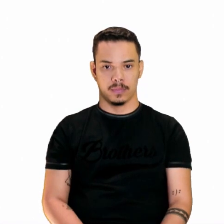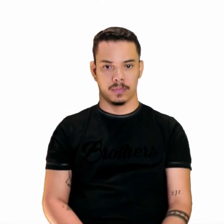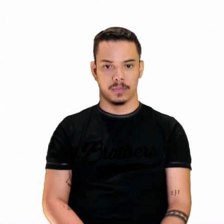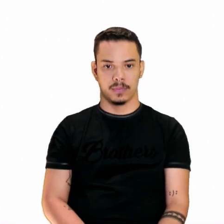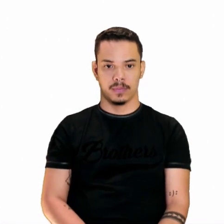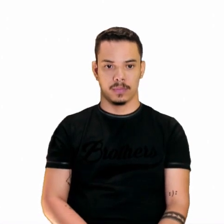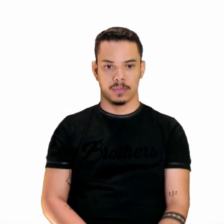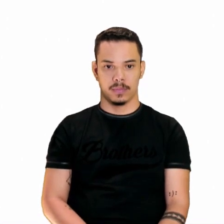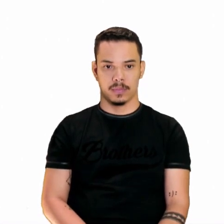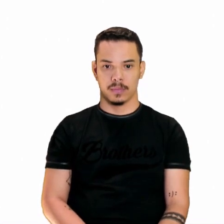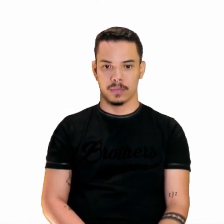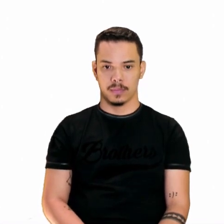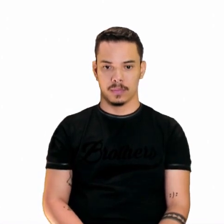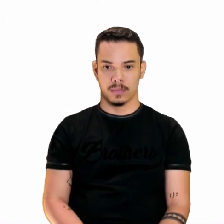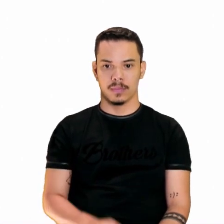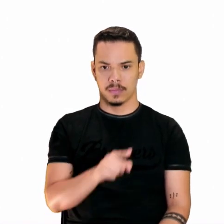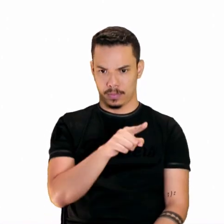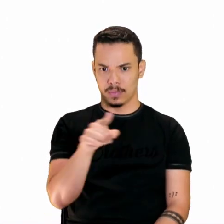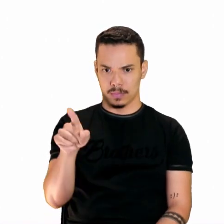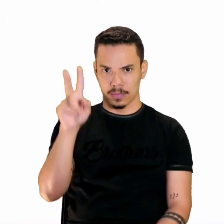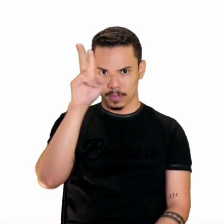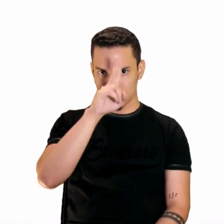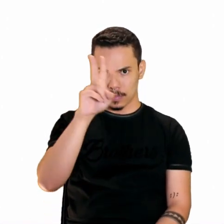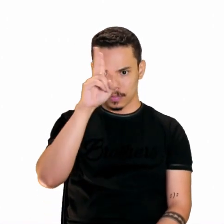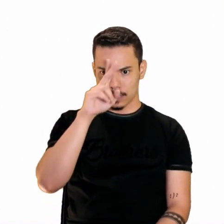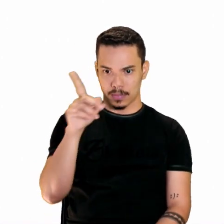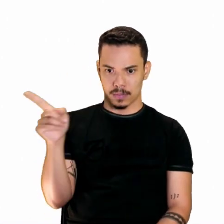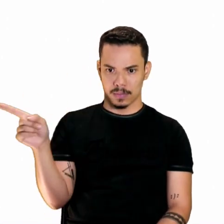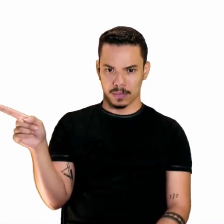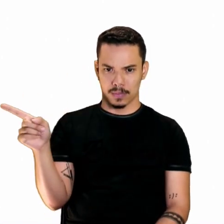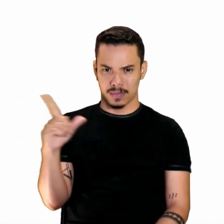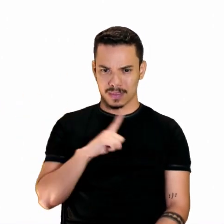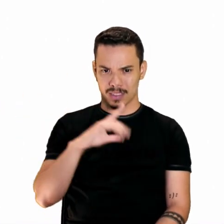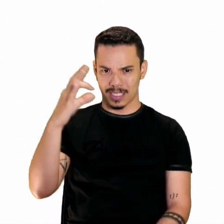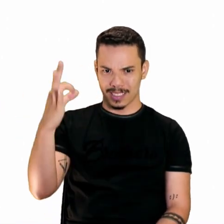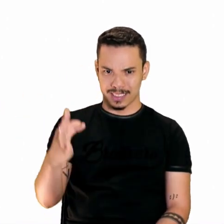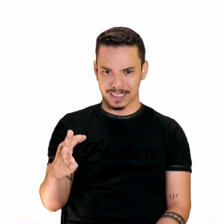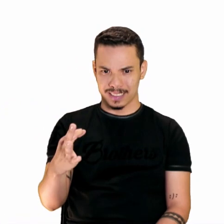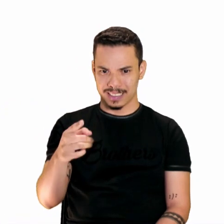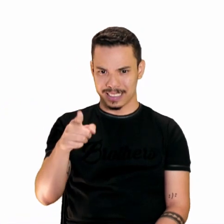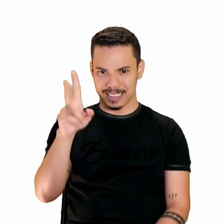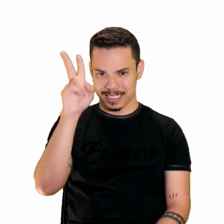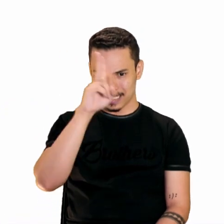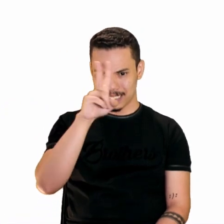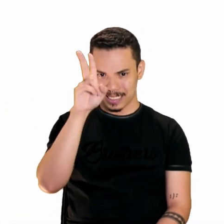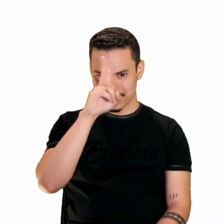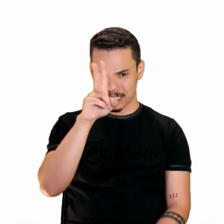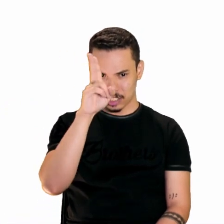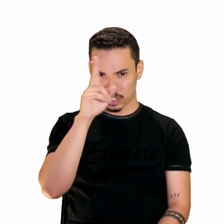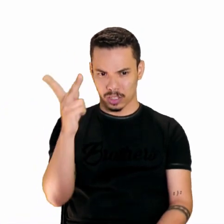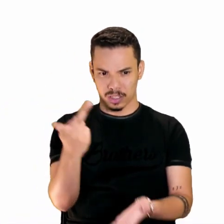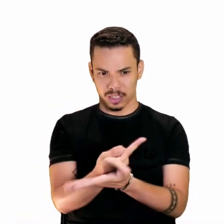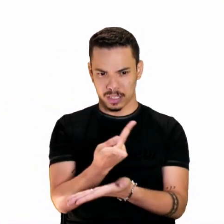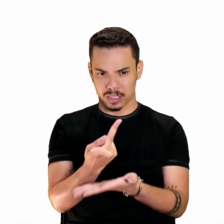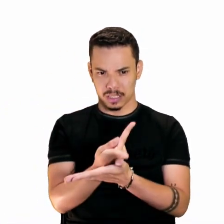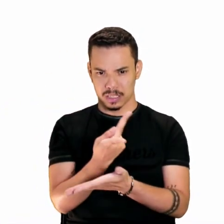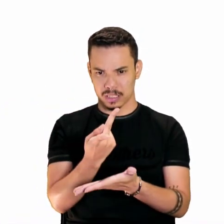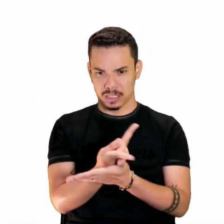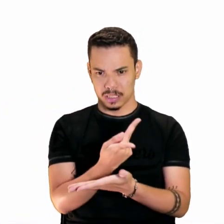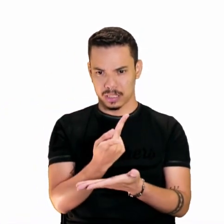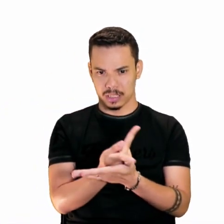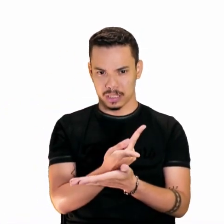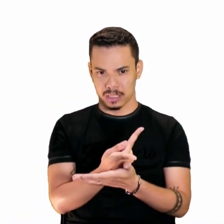aqui? O que te lembra essa cena, Amadinho? Ó, você tem certeza que não está na história errada?